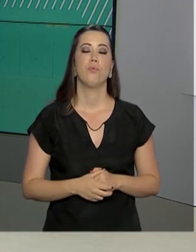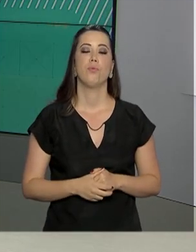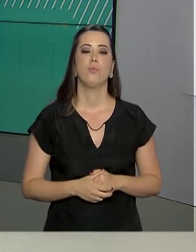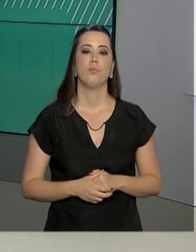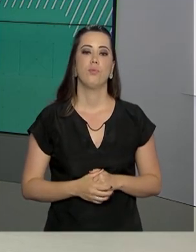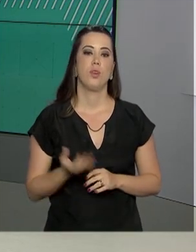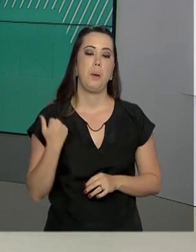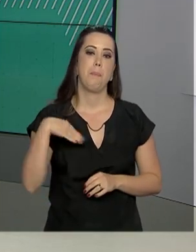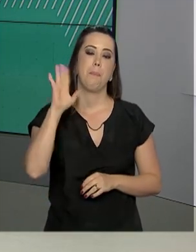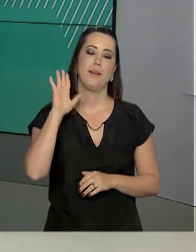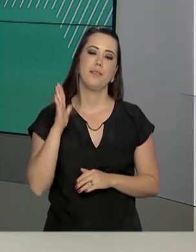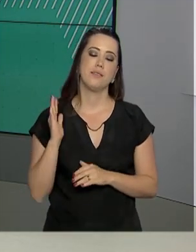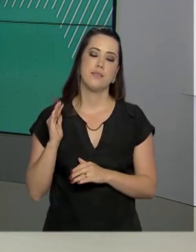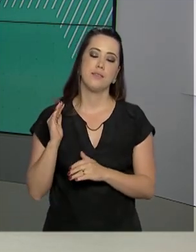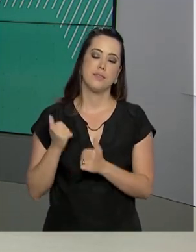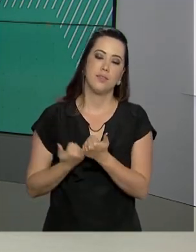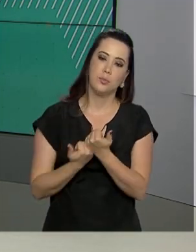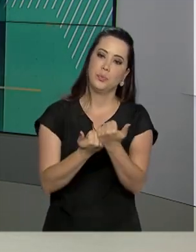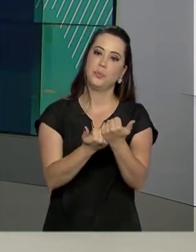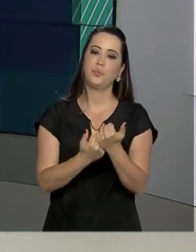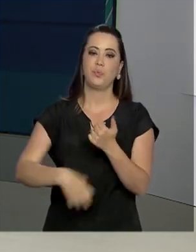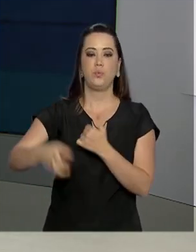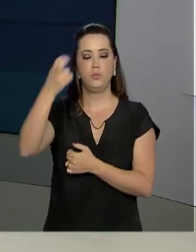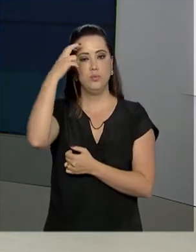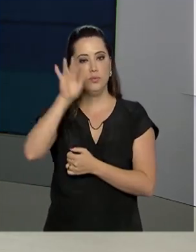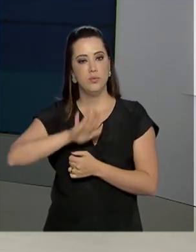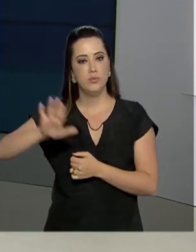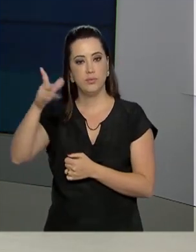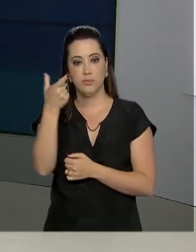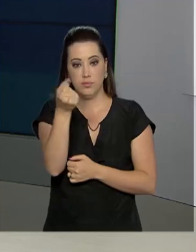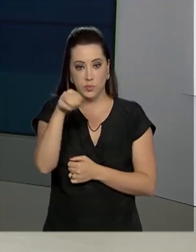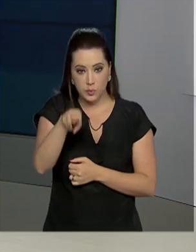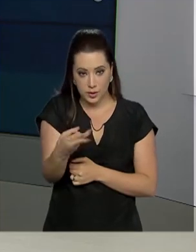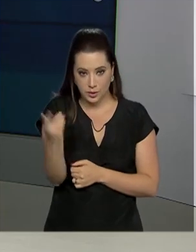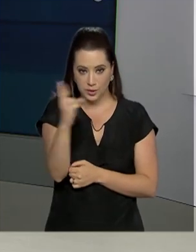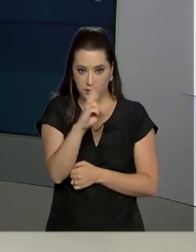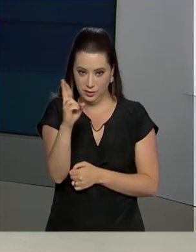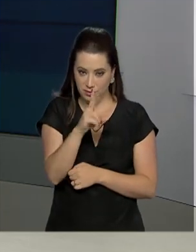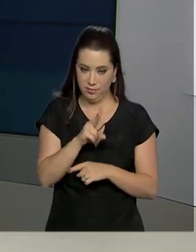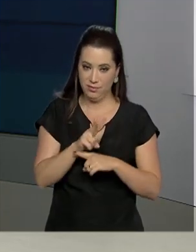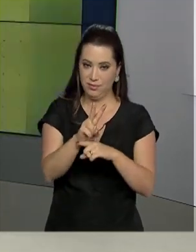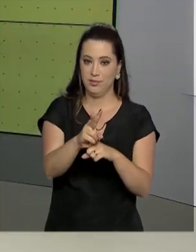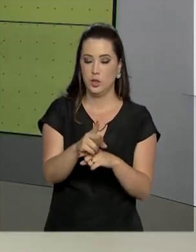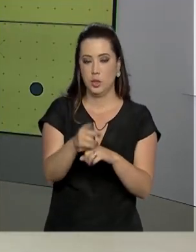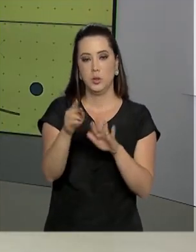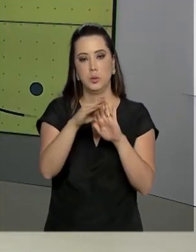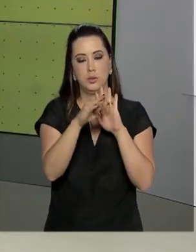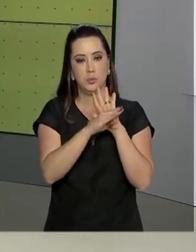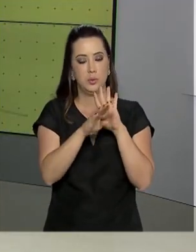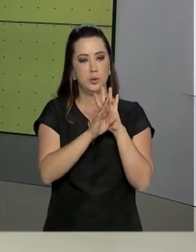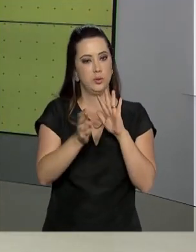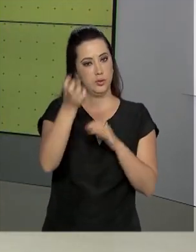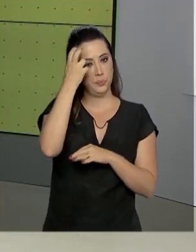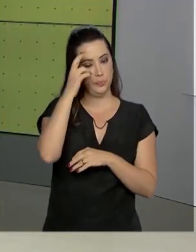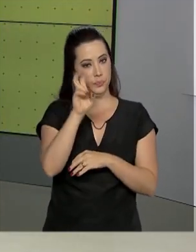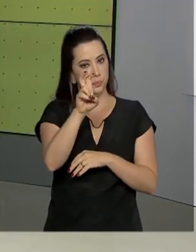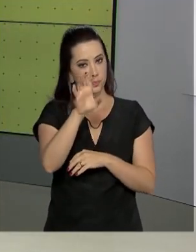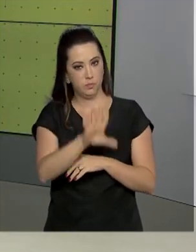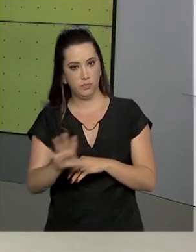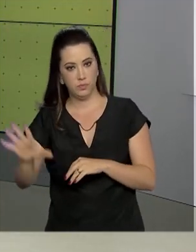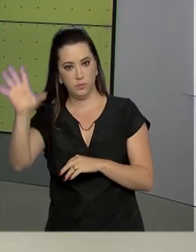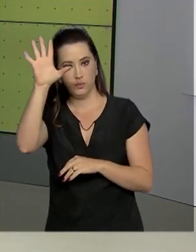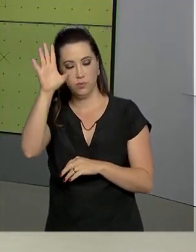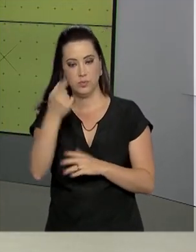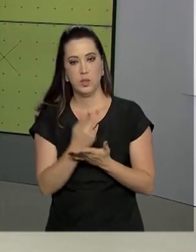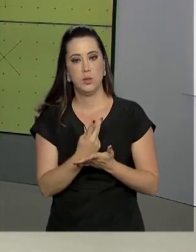Mais apoio à cultura nacional. 20 milhões de reais serão destinados ao financiamento de projetos culturais nas cinco regiões do